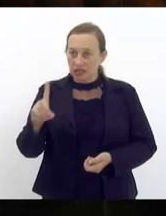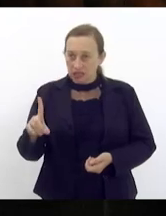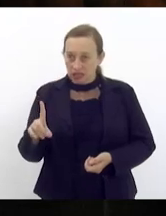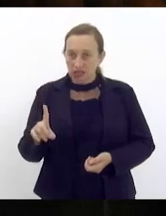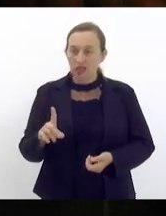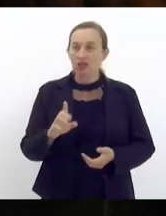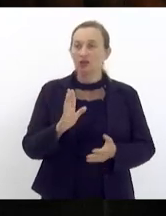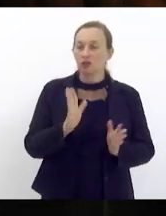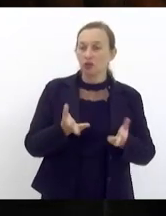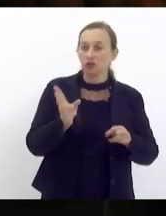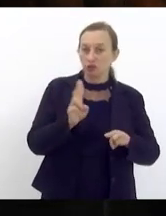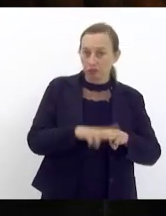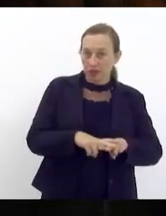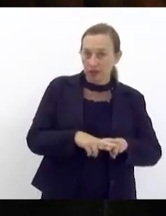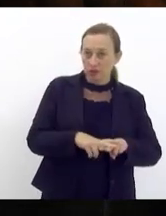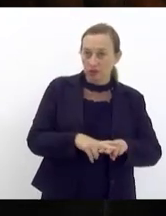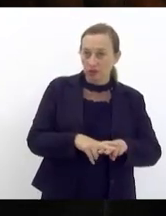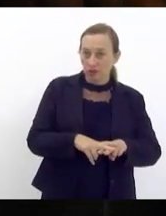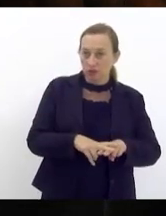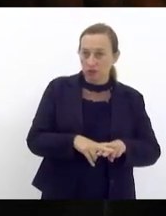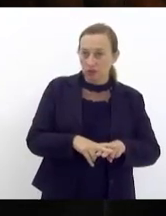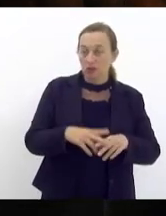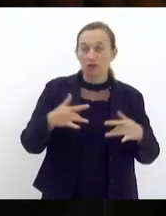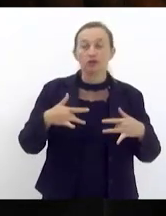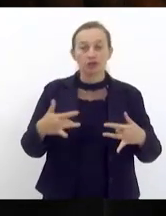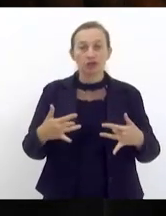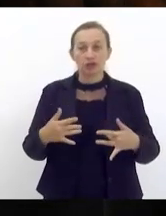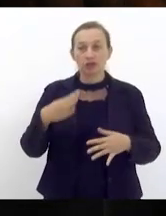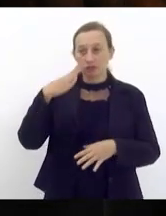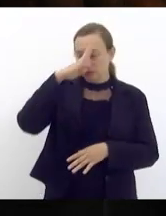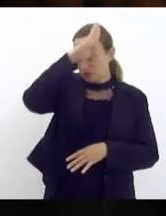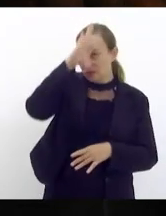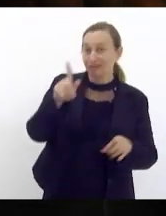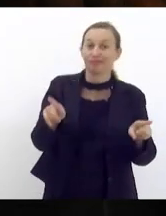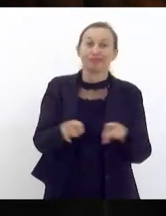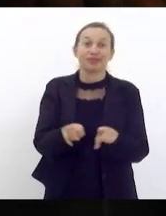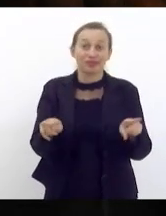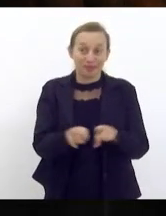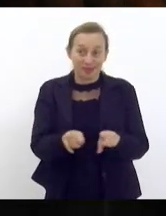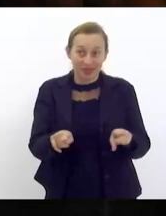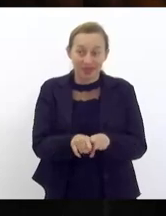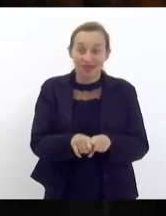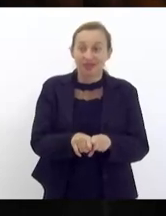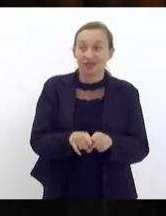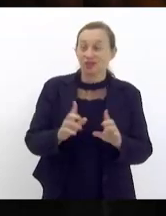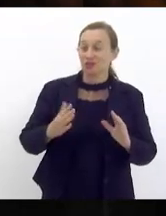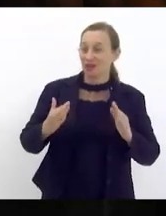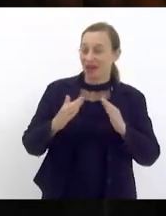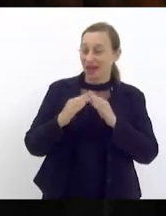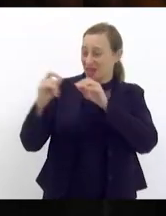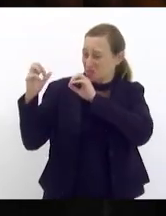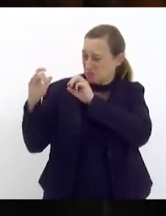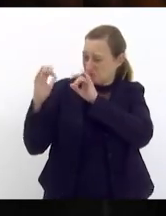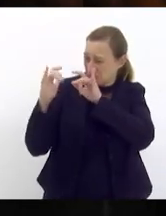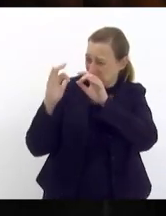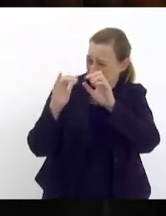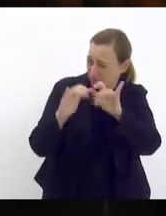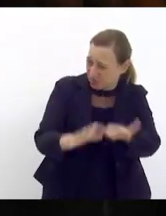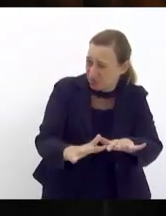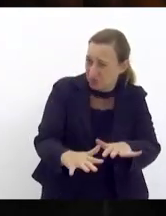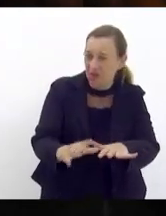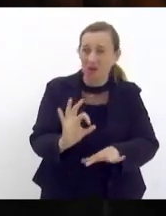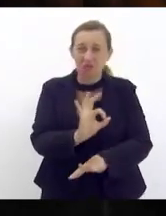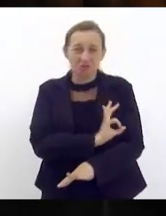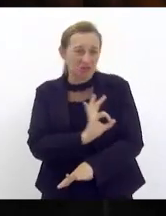que hoje foi preso me solidarizar com o Bolsonaro também que teve sua casa invadida por policial